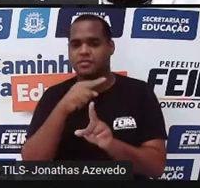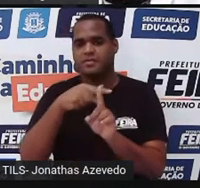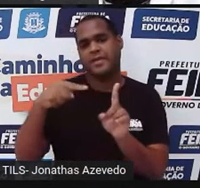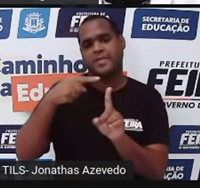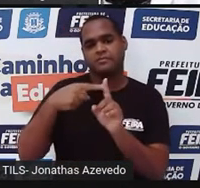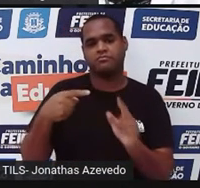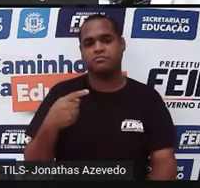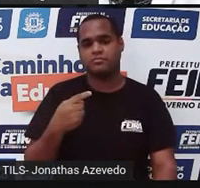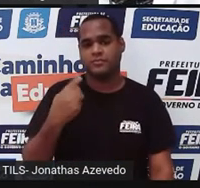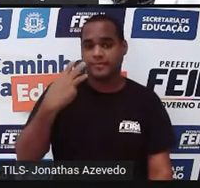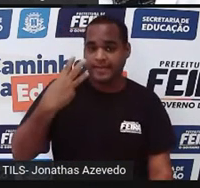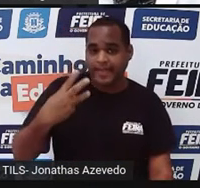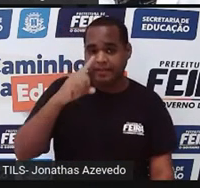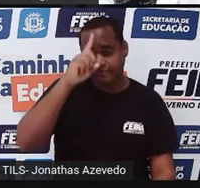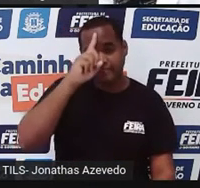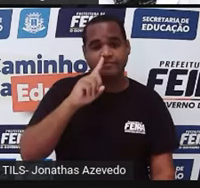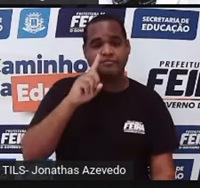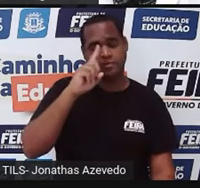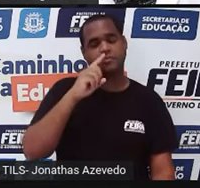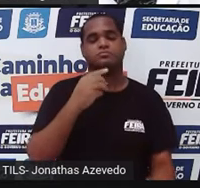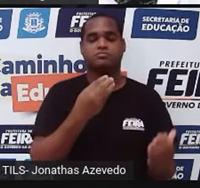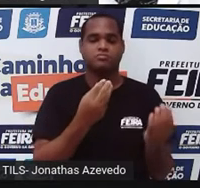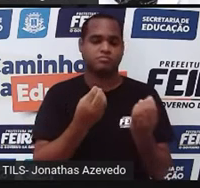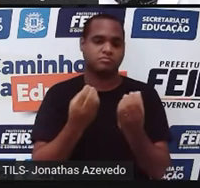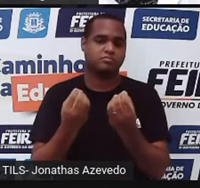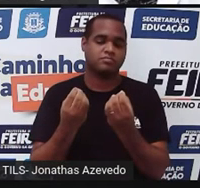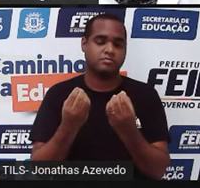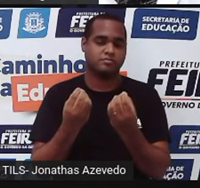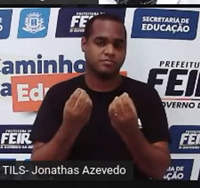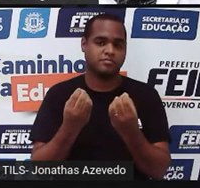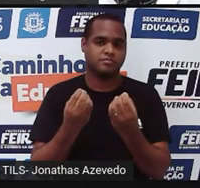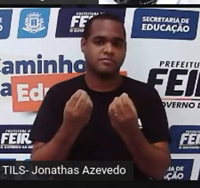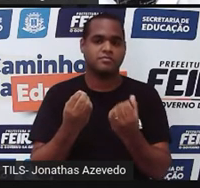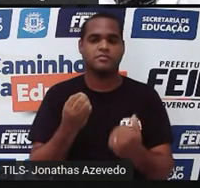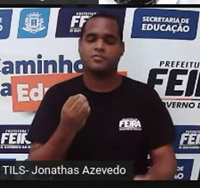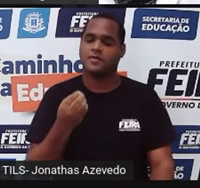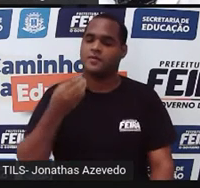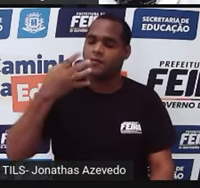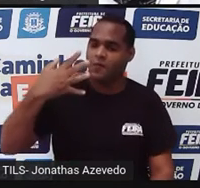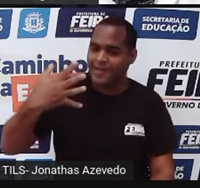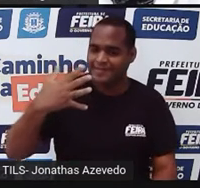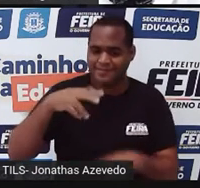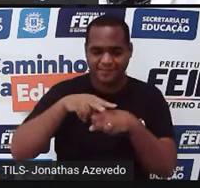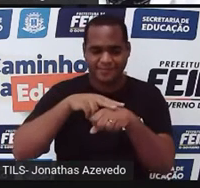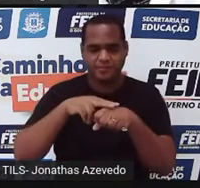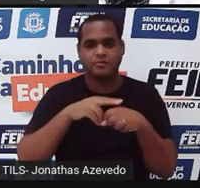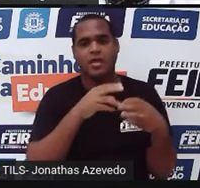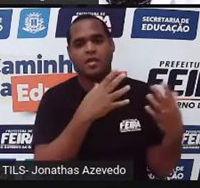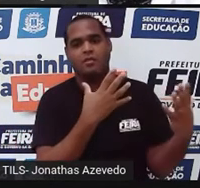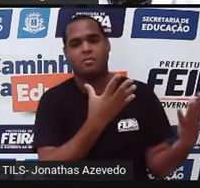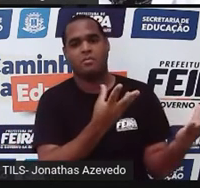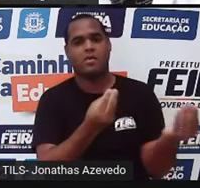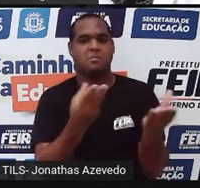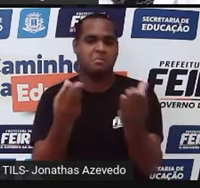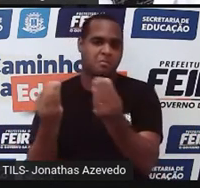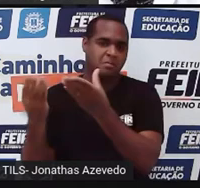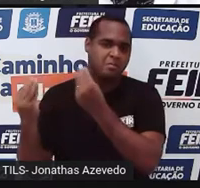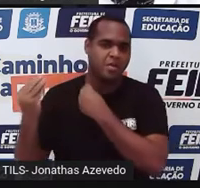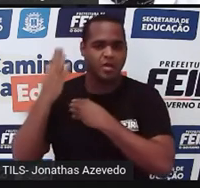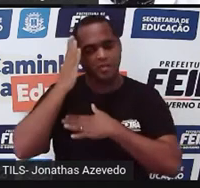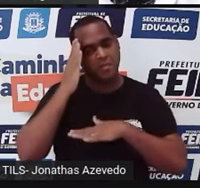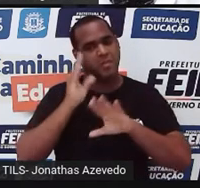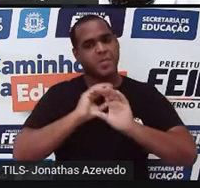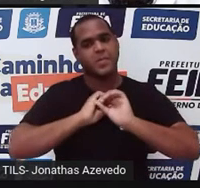laranja para metade. Número três em amarelo para a maioria. Ou número quatro em verde para